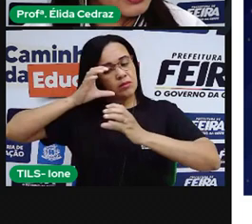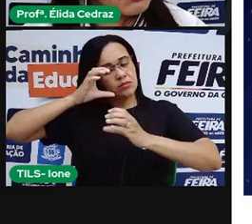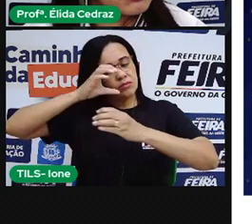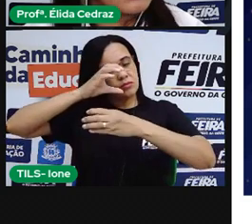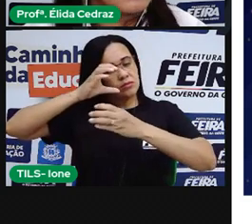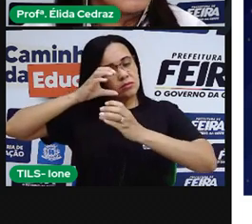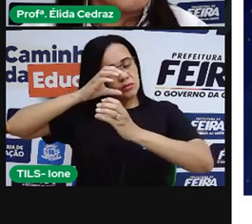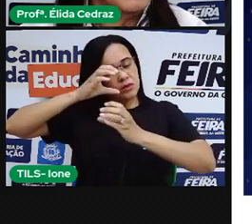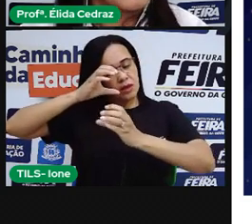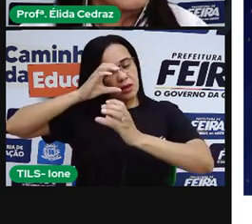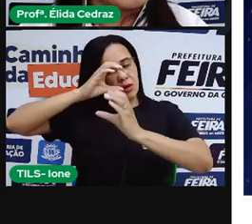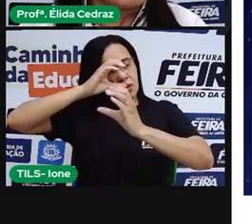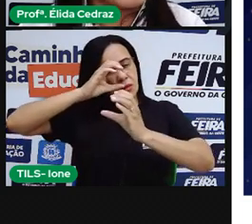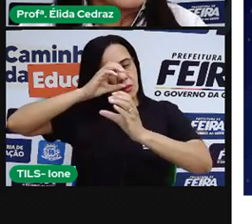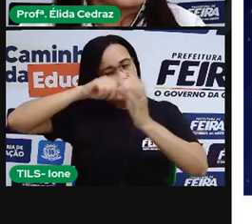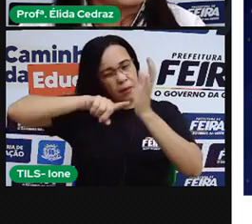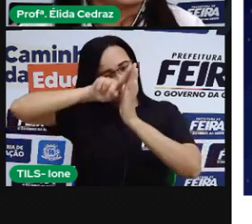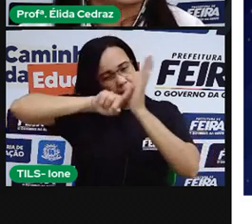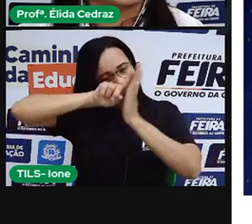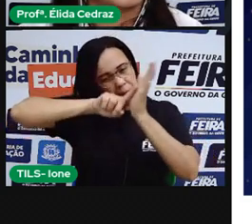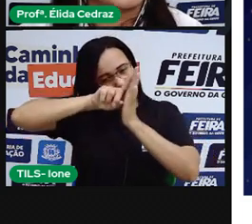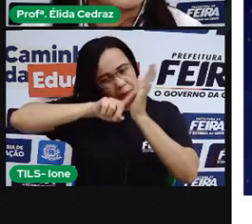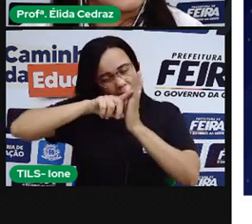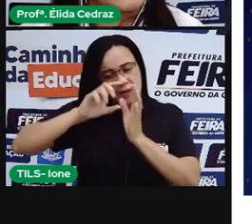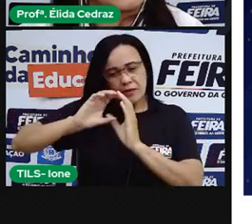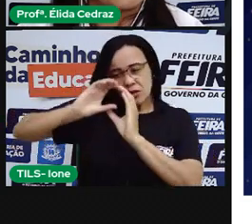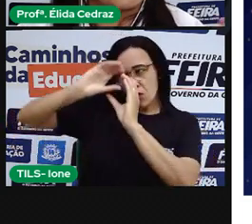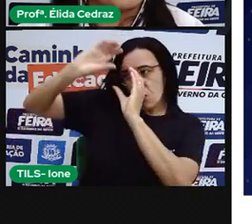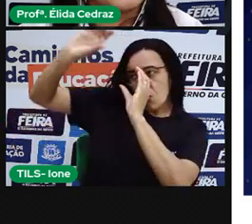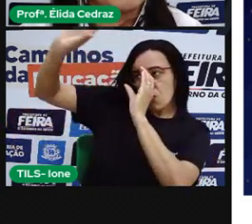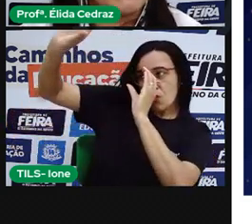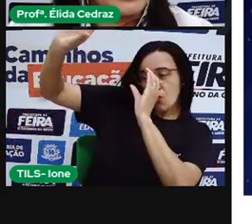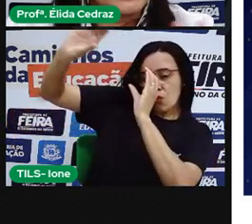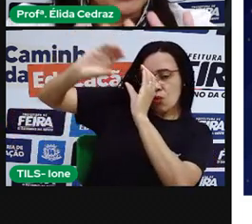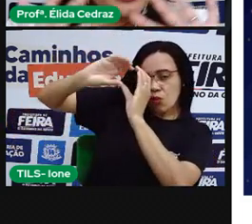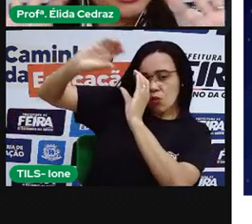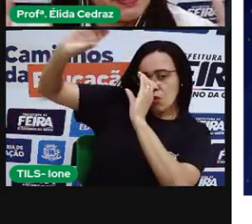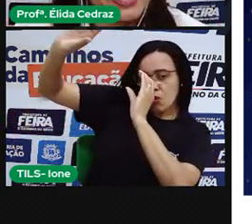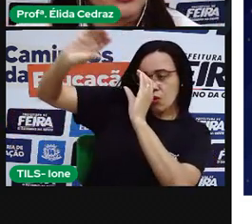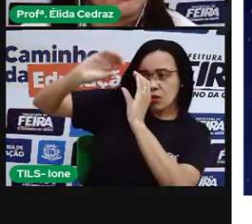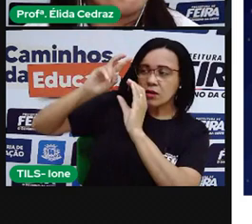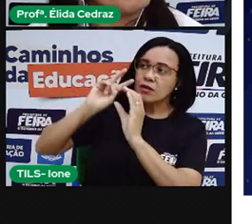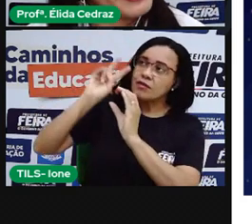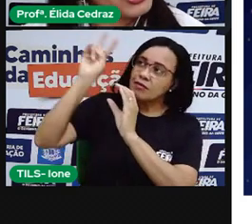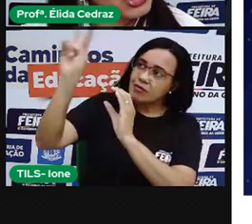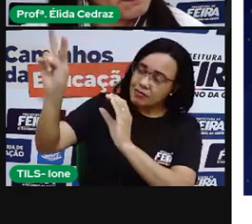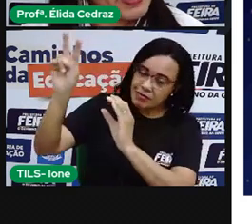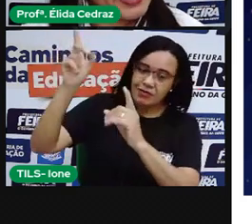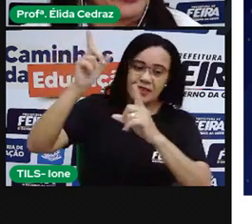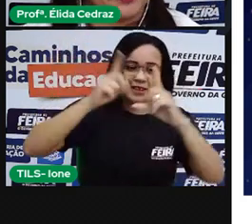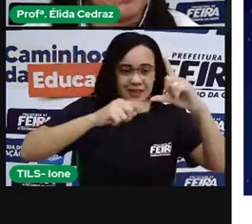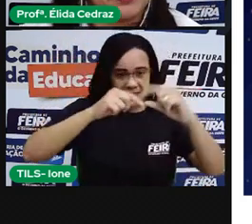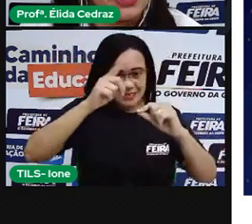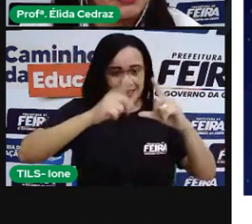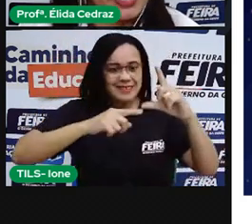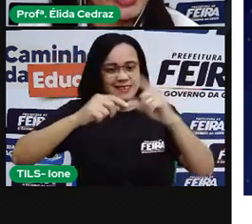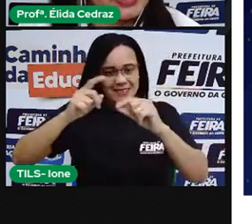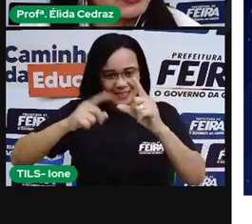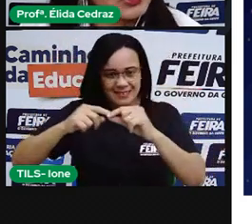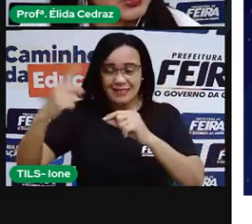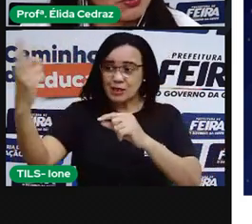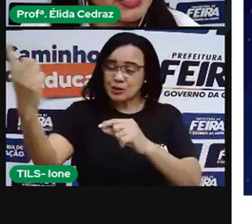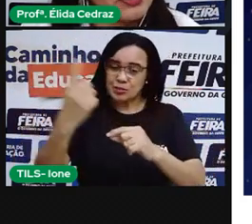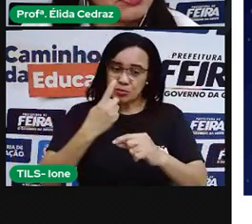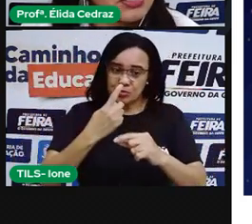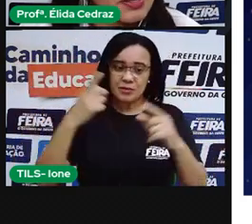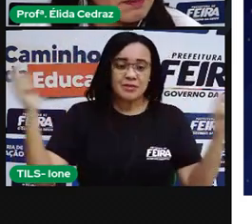nós vamos para ver as estrelas, o universo, o espaço mais de perto. Lá